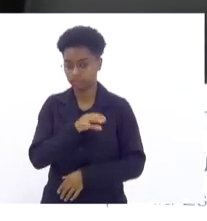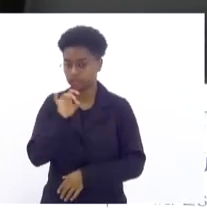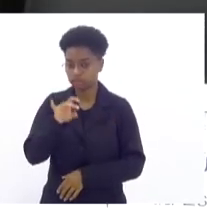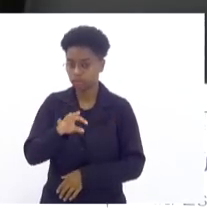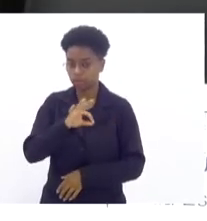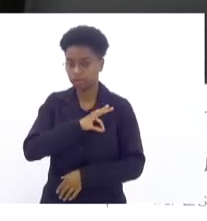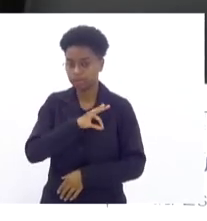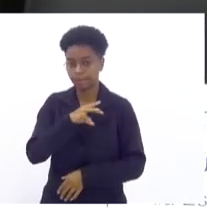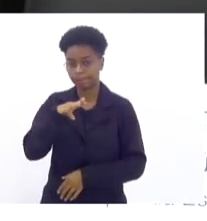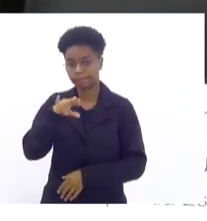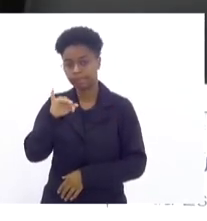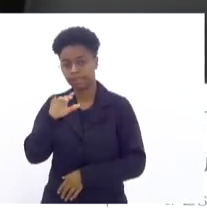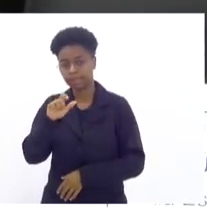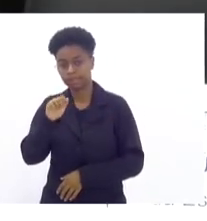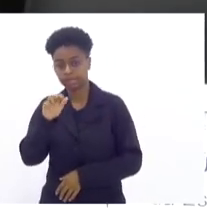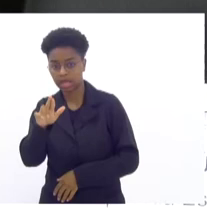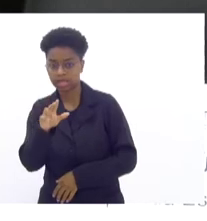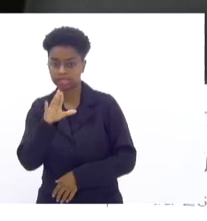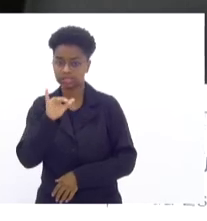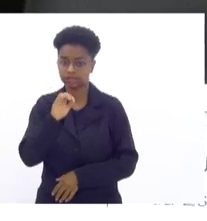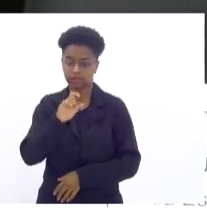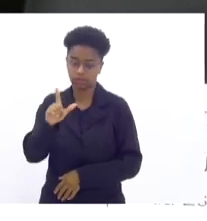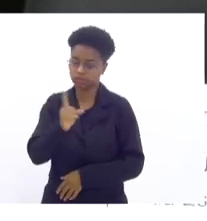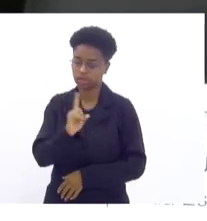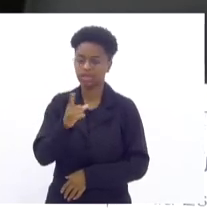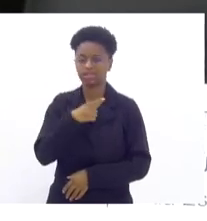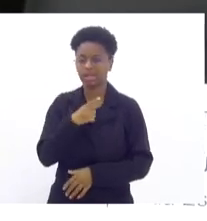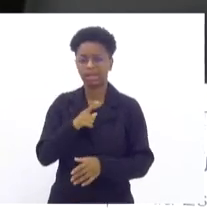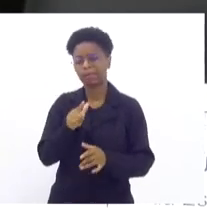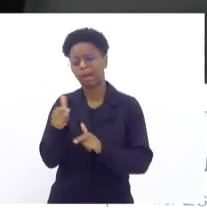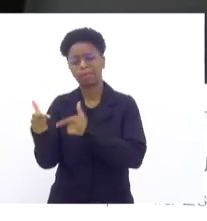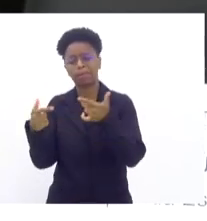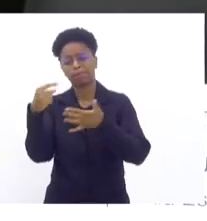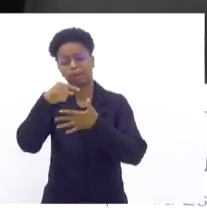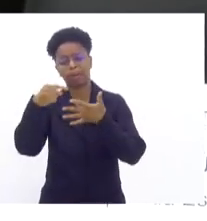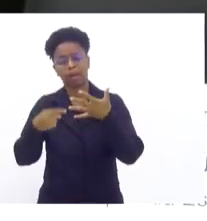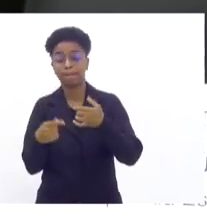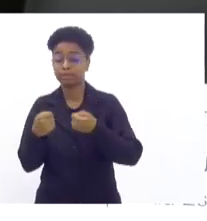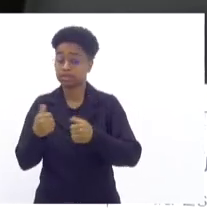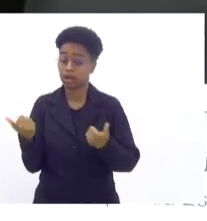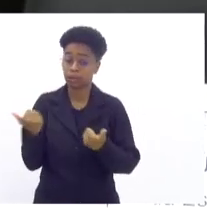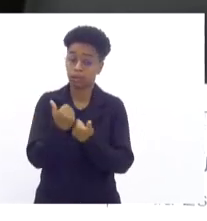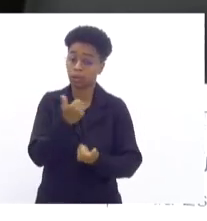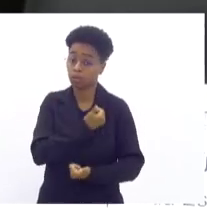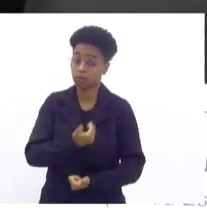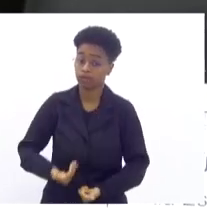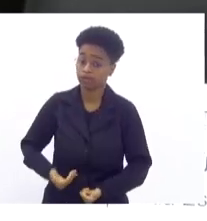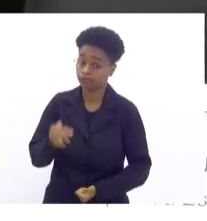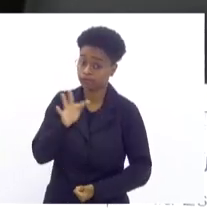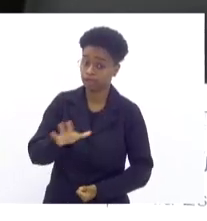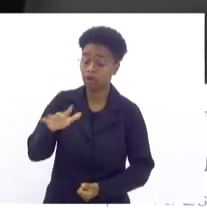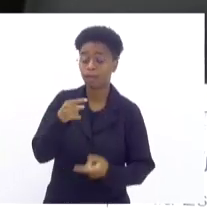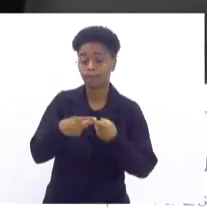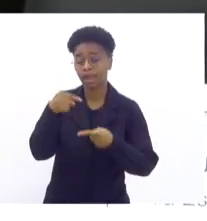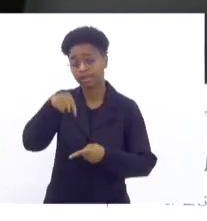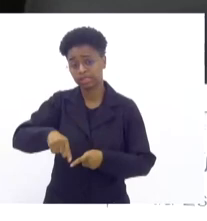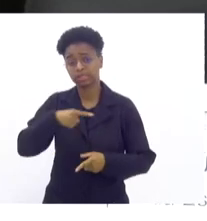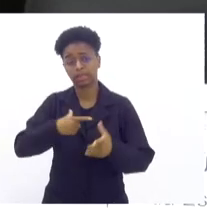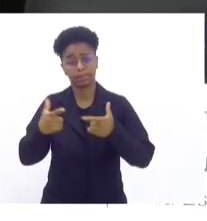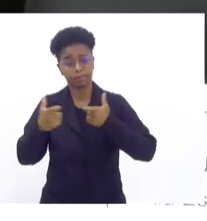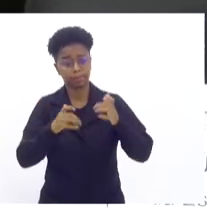não. Isso engloba muita coisa e o principal de tudo a gente precisa do apoio do governo federal, que o Rio de Janeiro vive um momento de guerra.